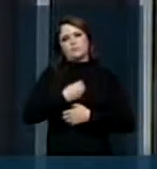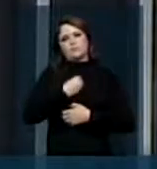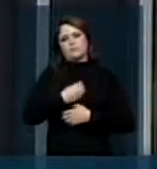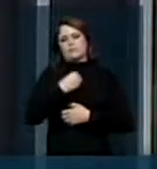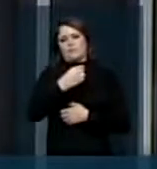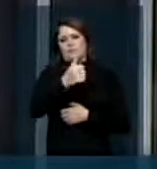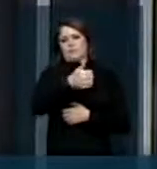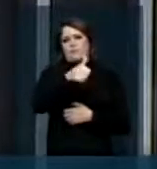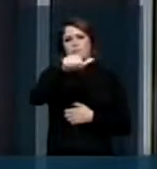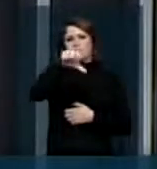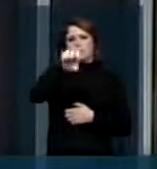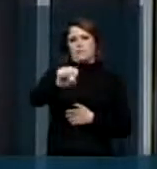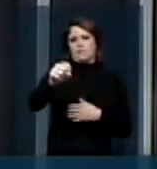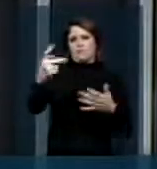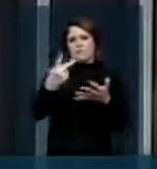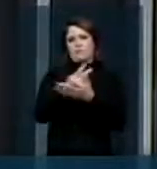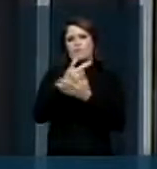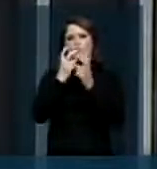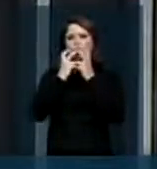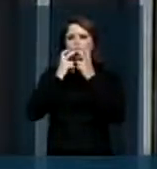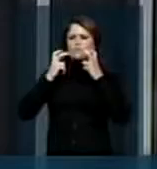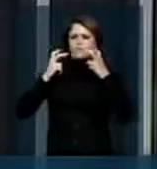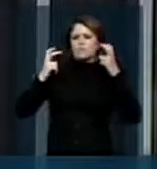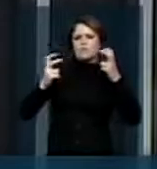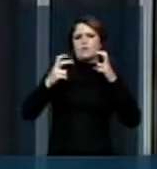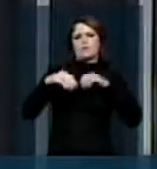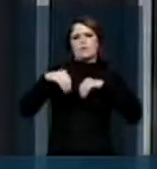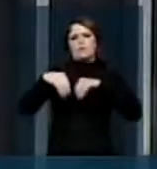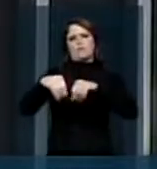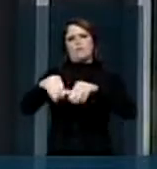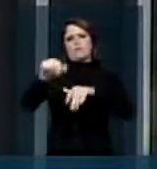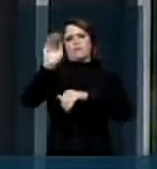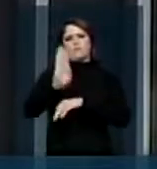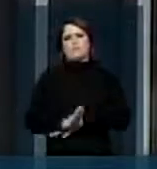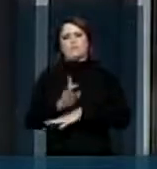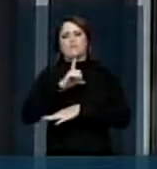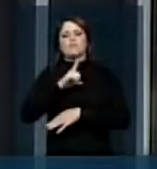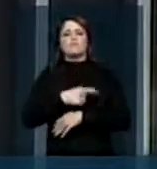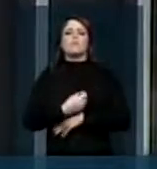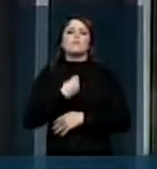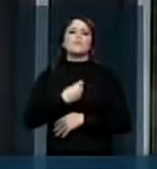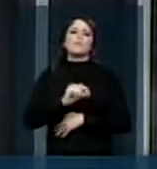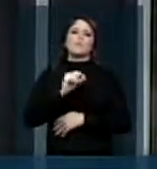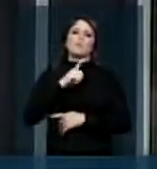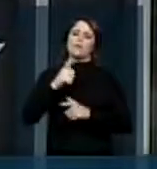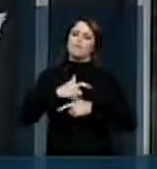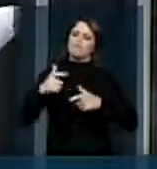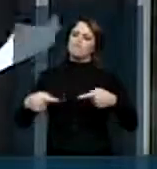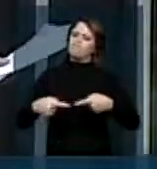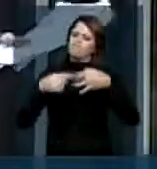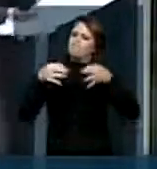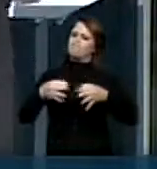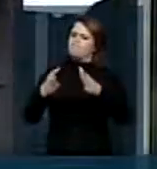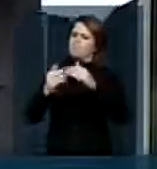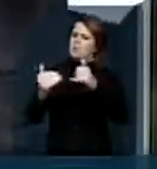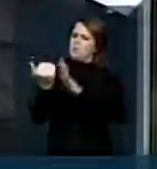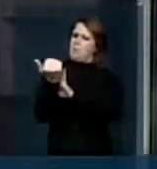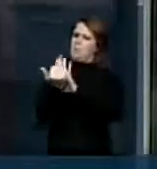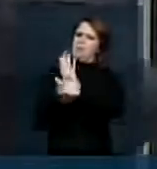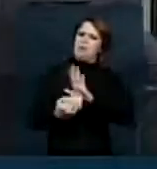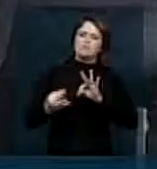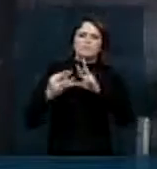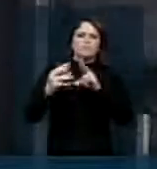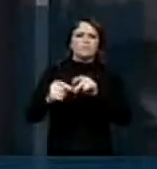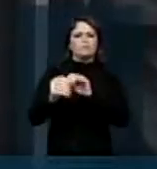18ª edição do Grito da Terra Brasil e que tem as suas justas reivindicações